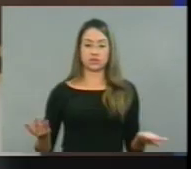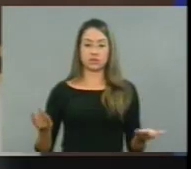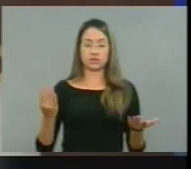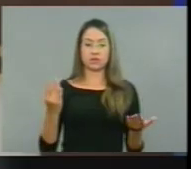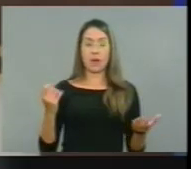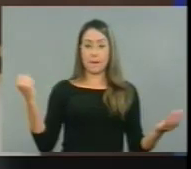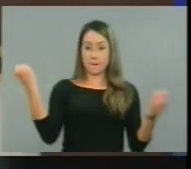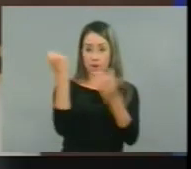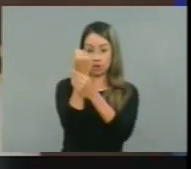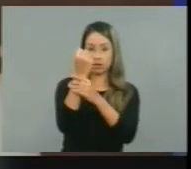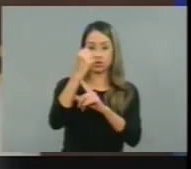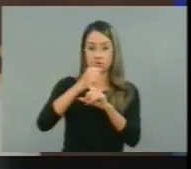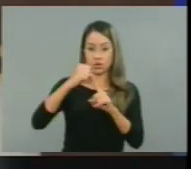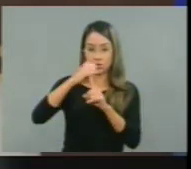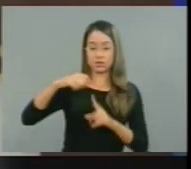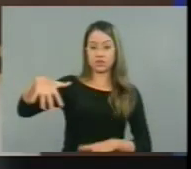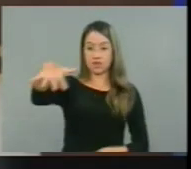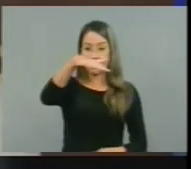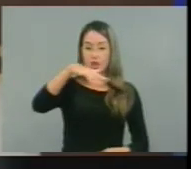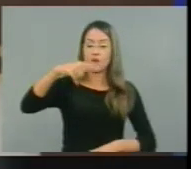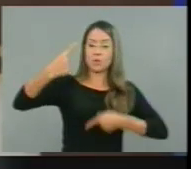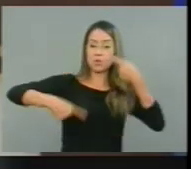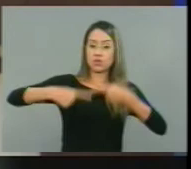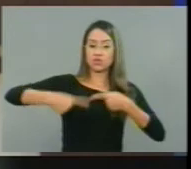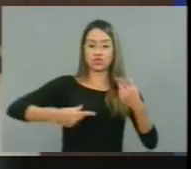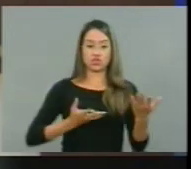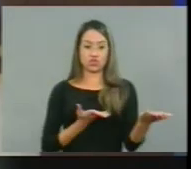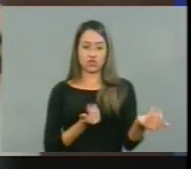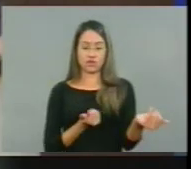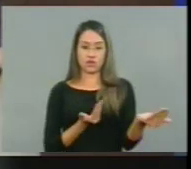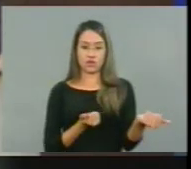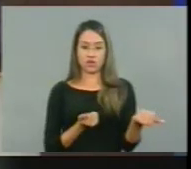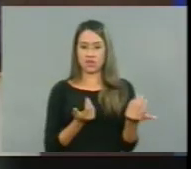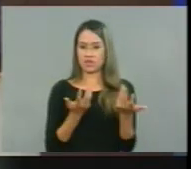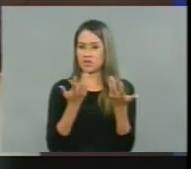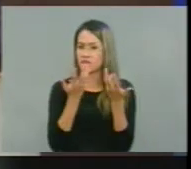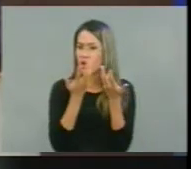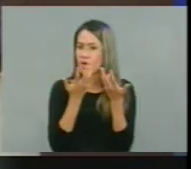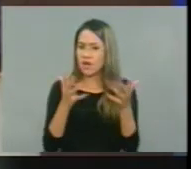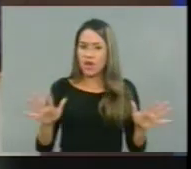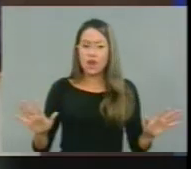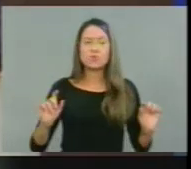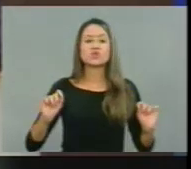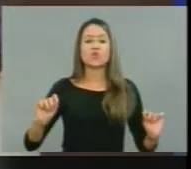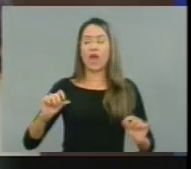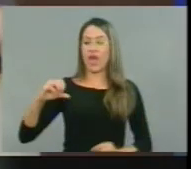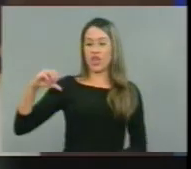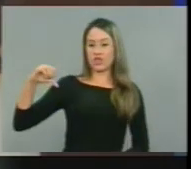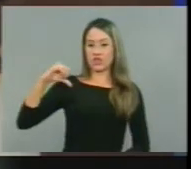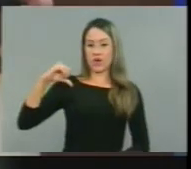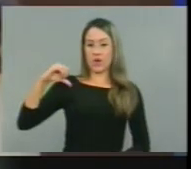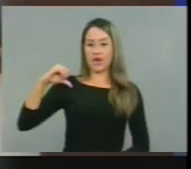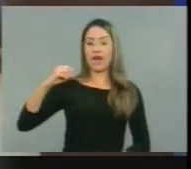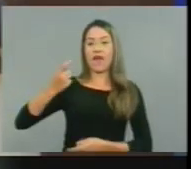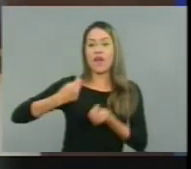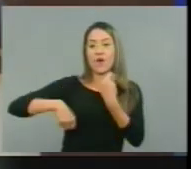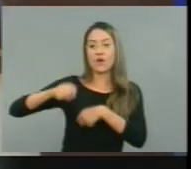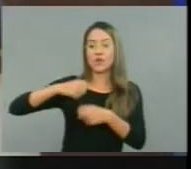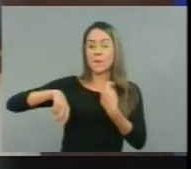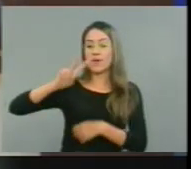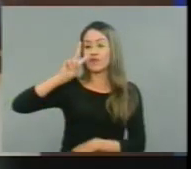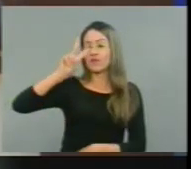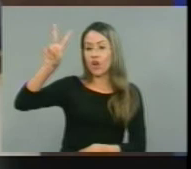proteção social, políticas para a juventude. Nós não queremos ser a nona economia do mundo com a pior taxa de